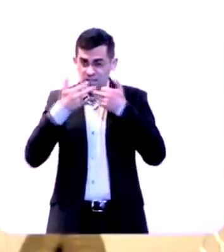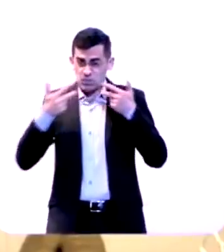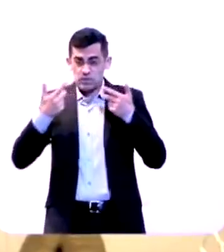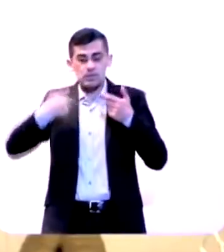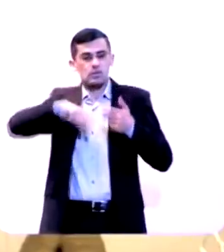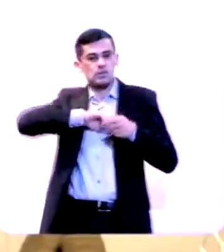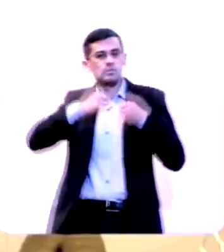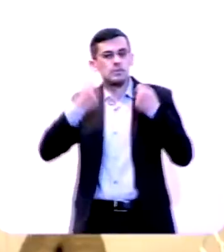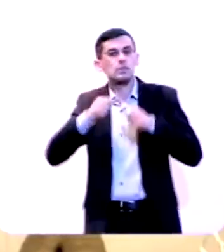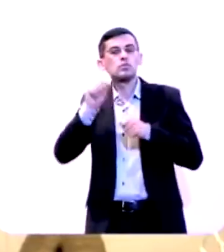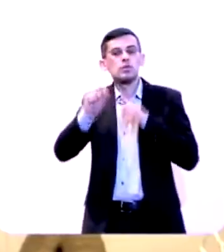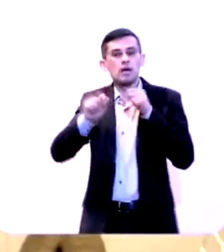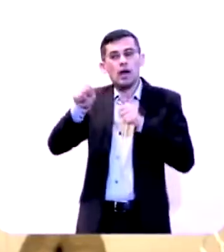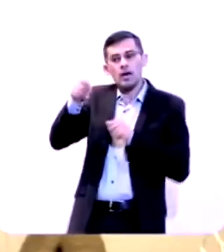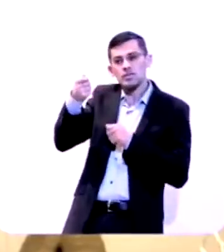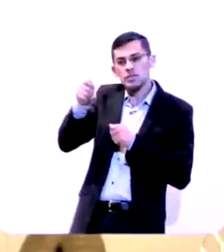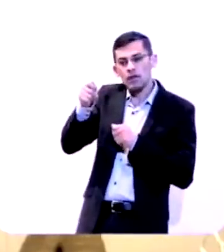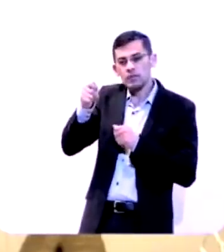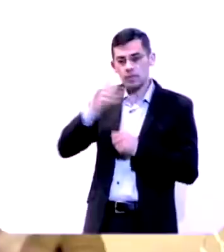Deus está na tua mão